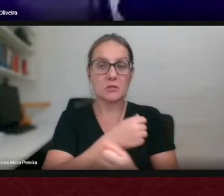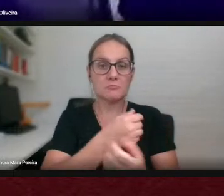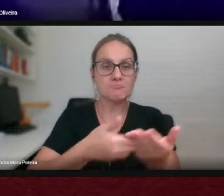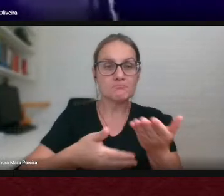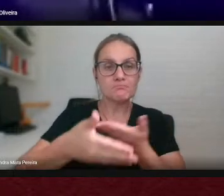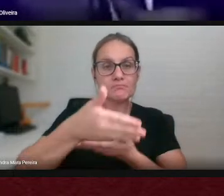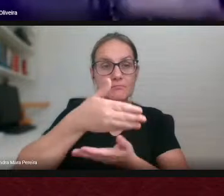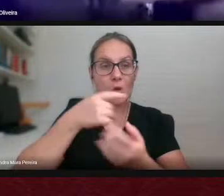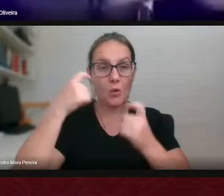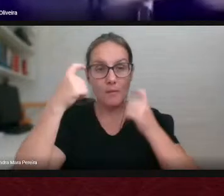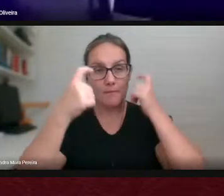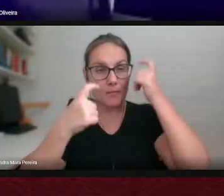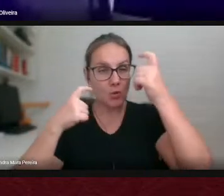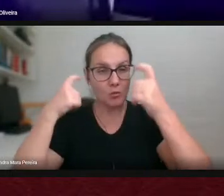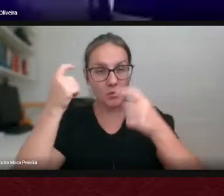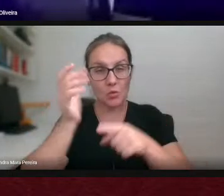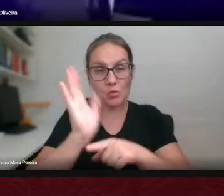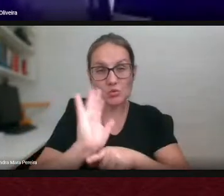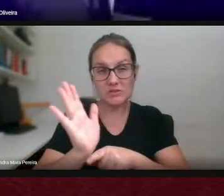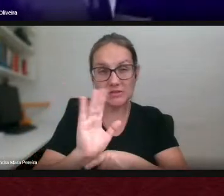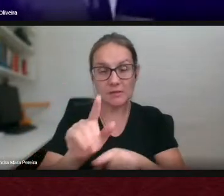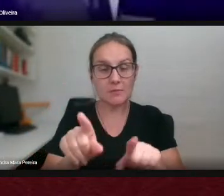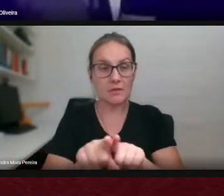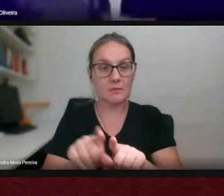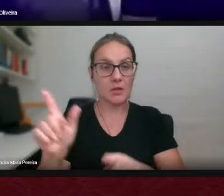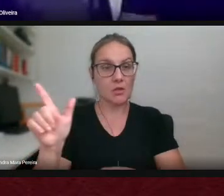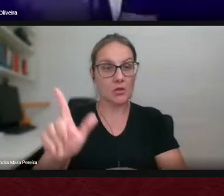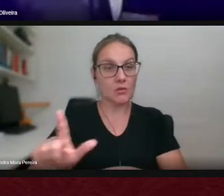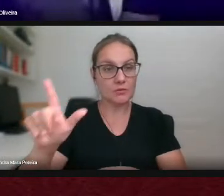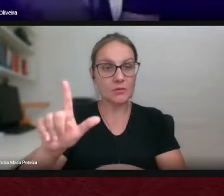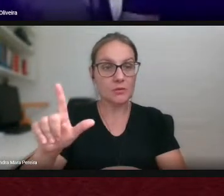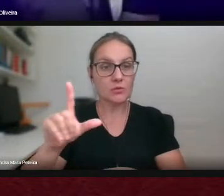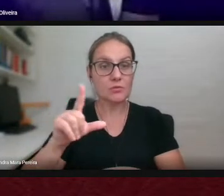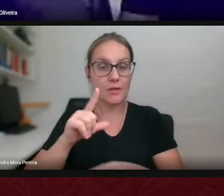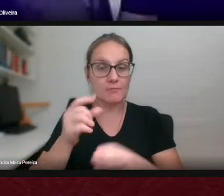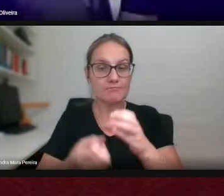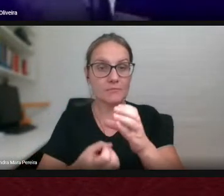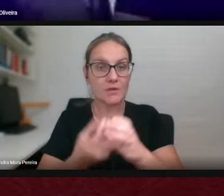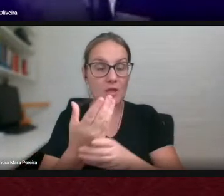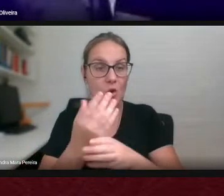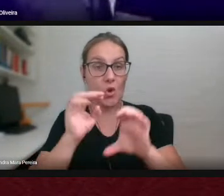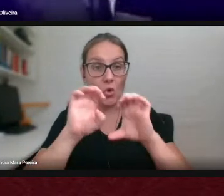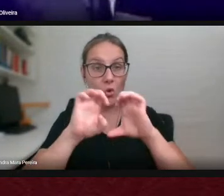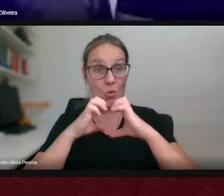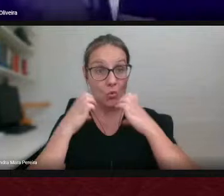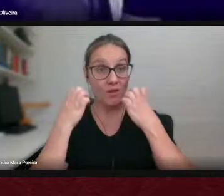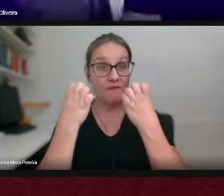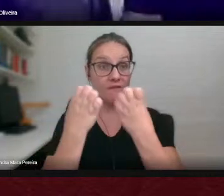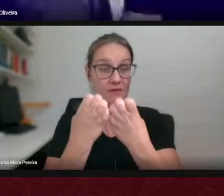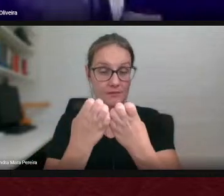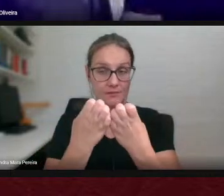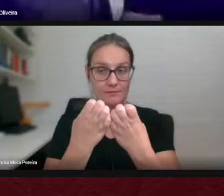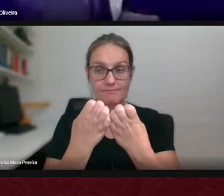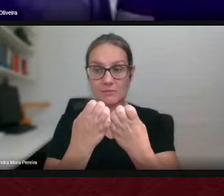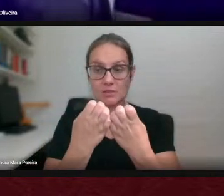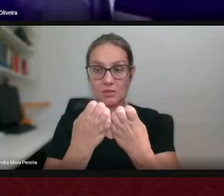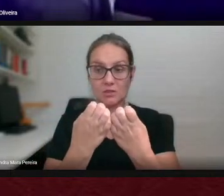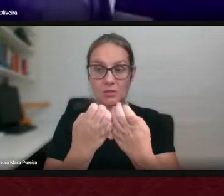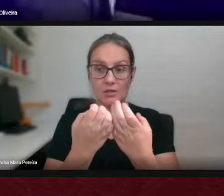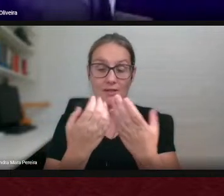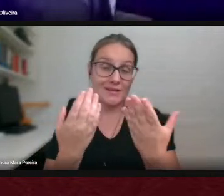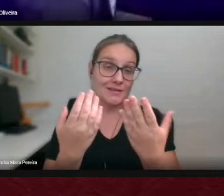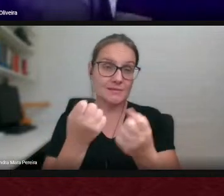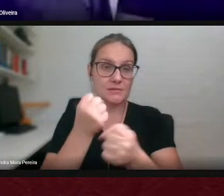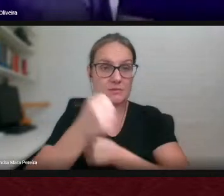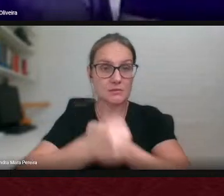da relação com o cinema e a literatura promove um evento que não foi possível acontecer nesse